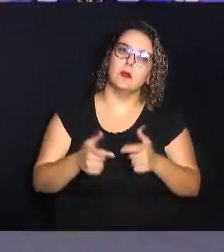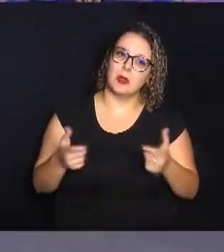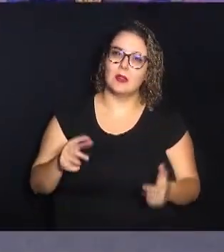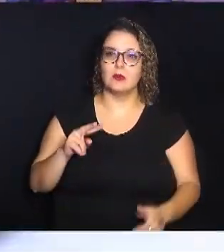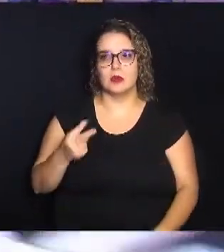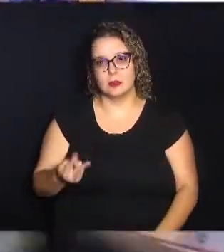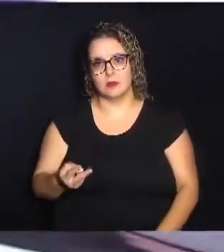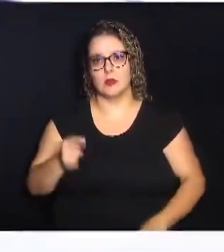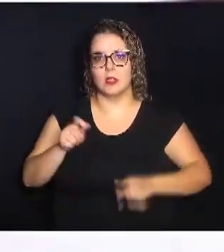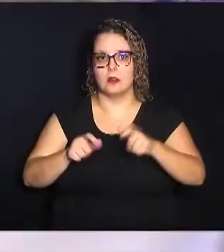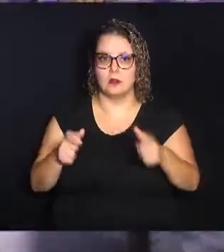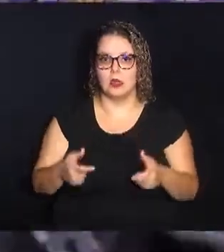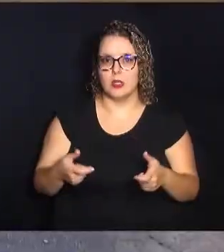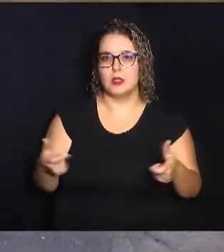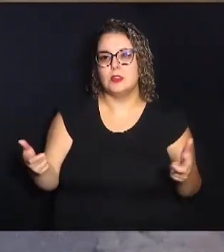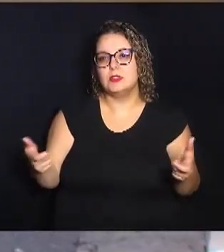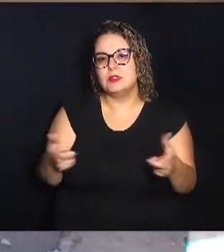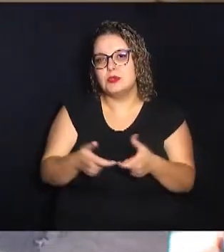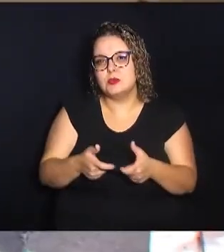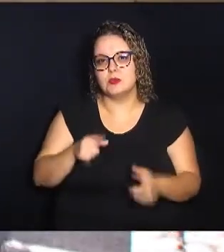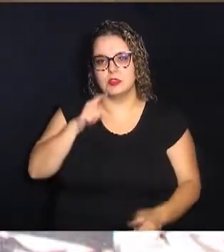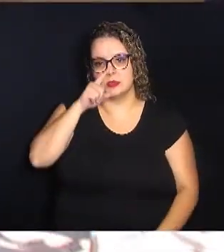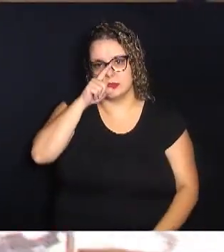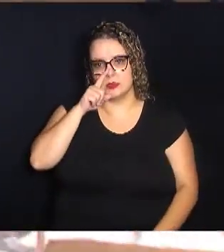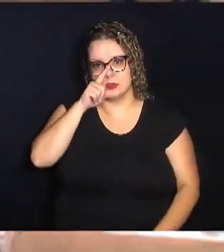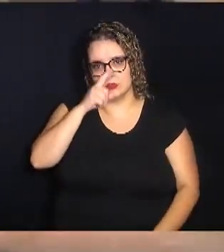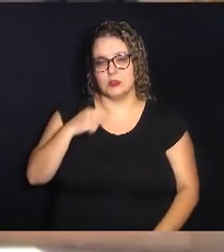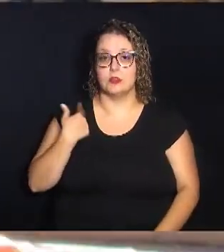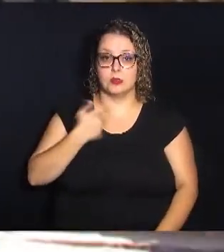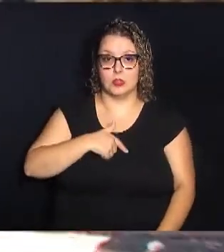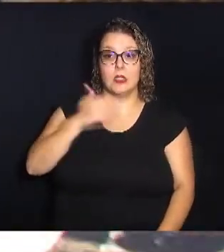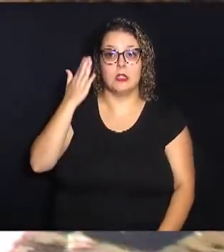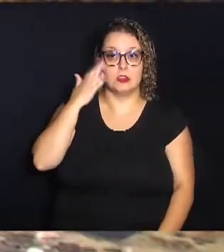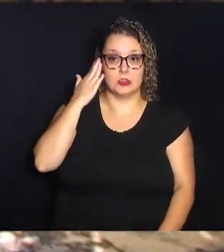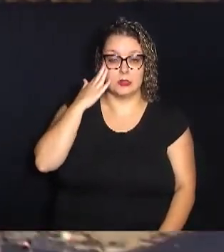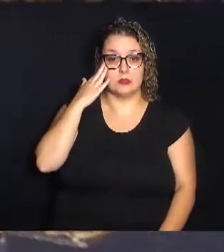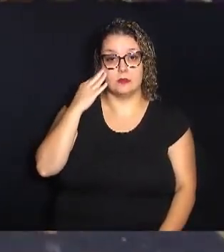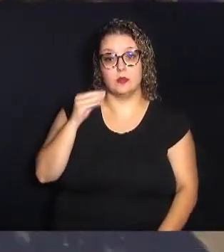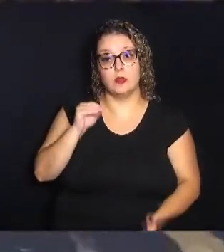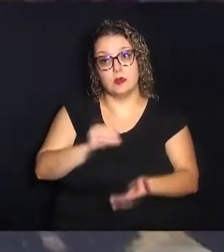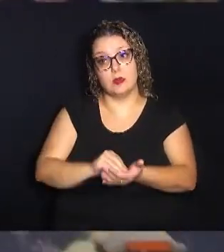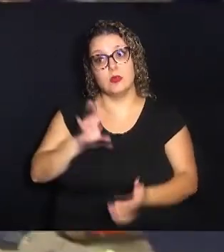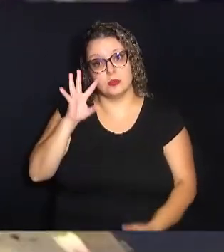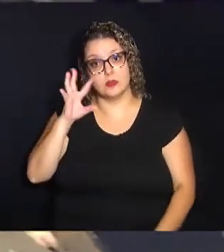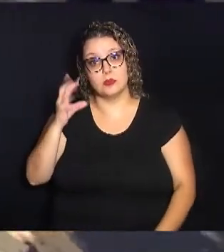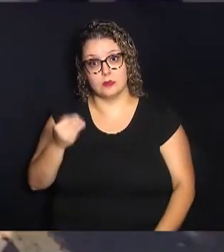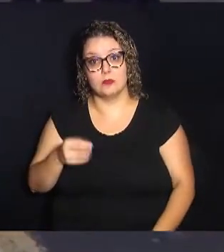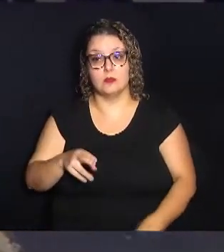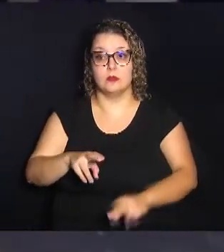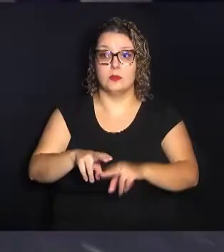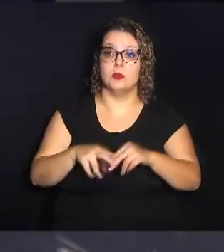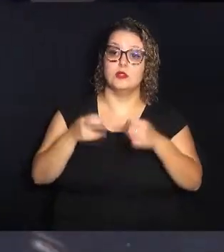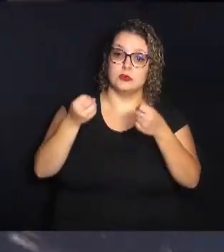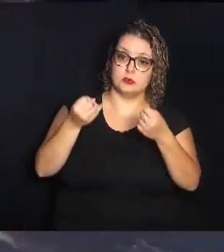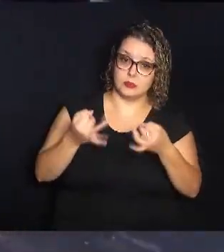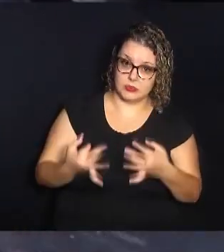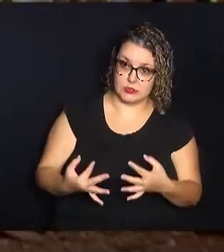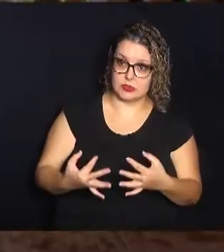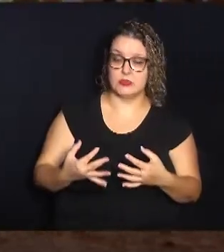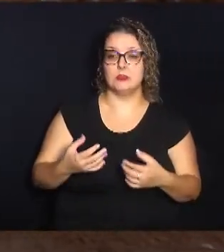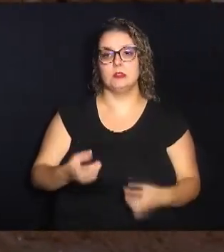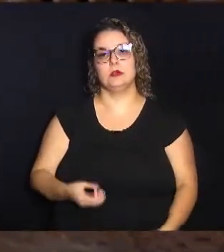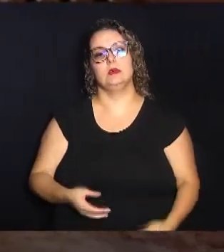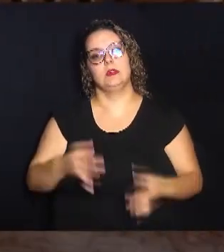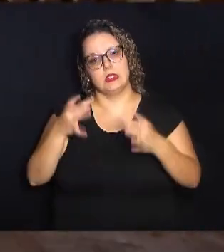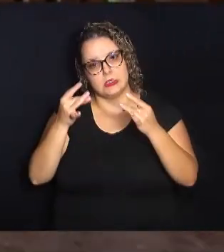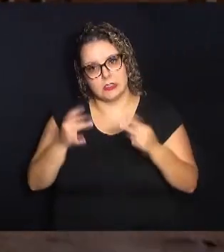pessoas, elas minimizam o risco. A gente acredita que seja por falta de conhecimento, por isso que a gente orienta, explica, né,